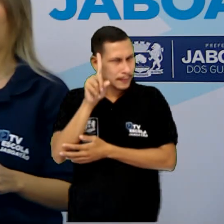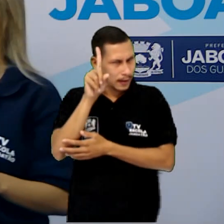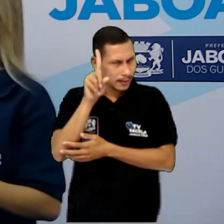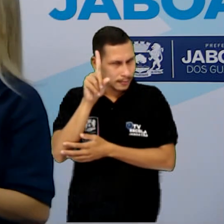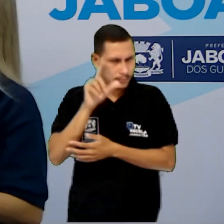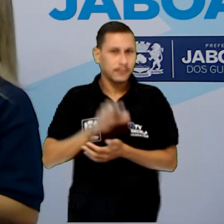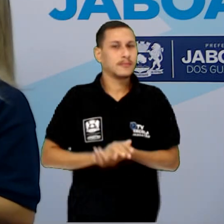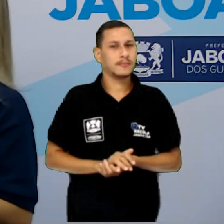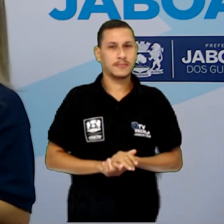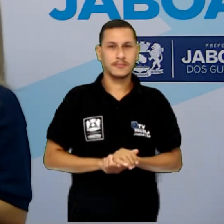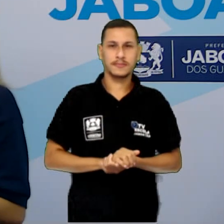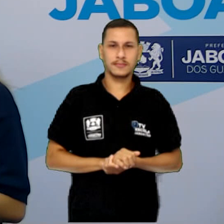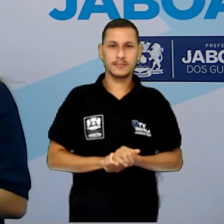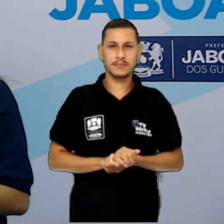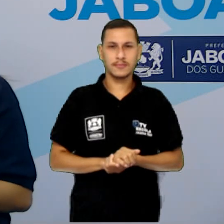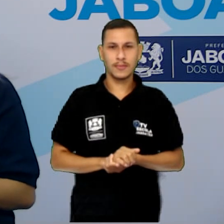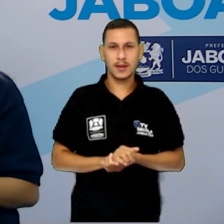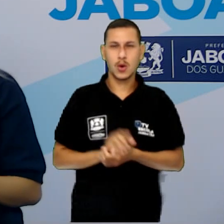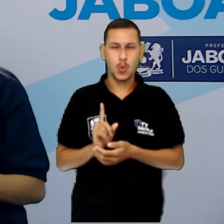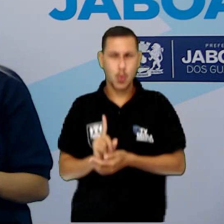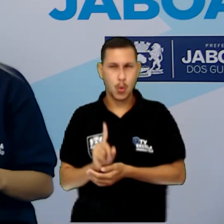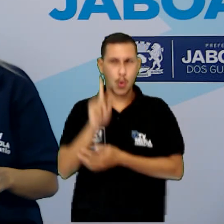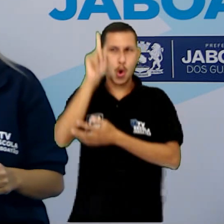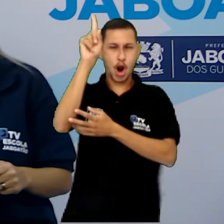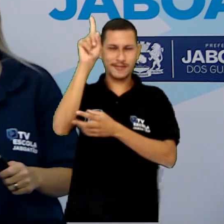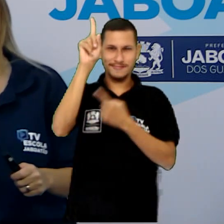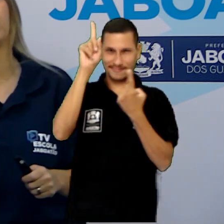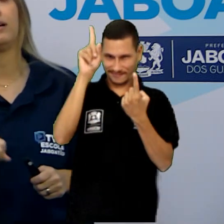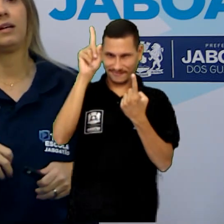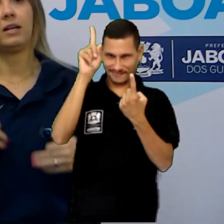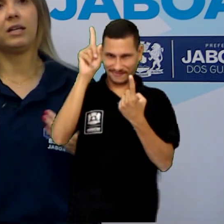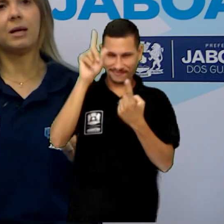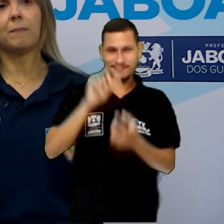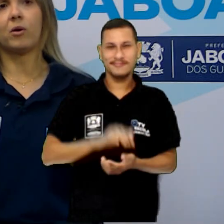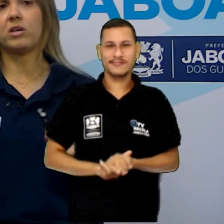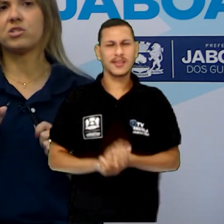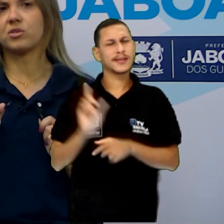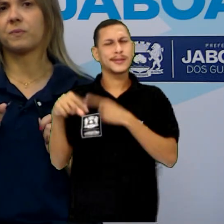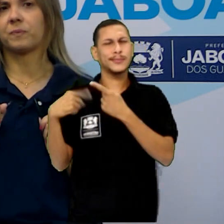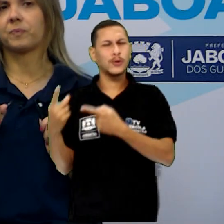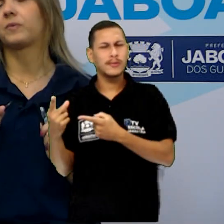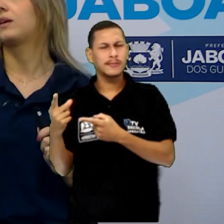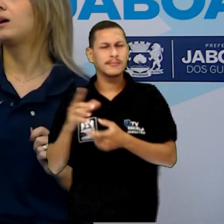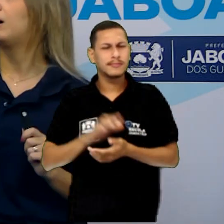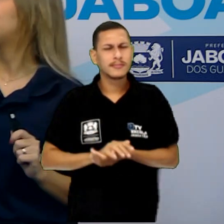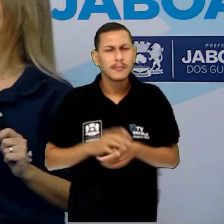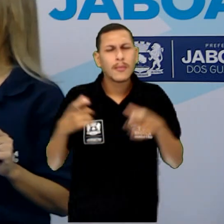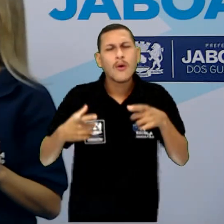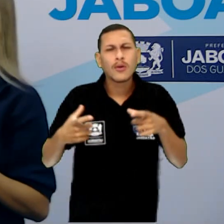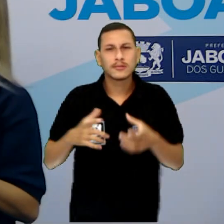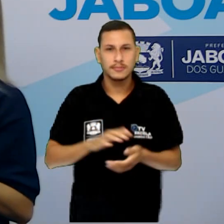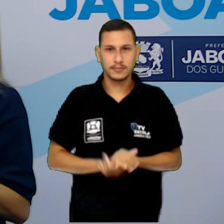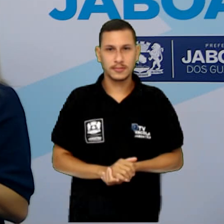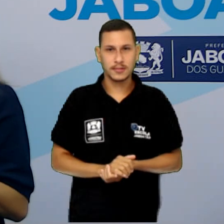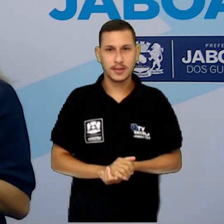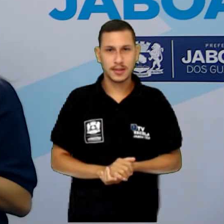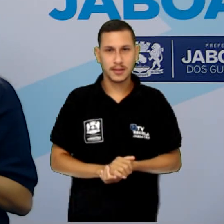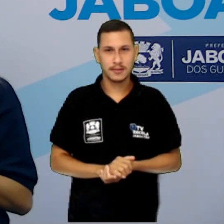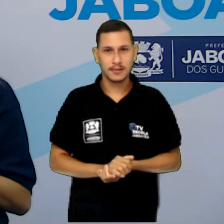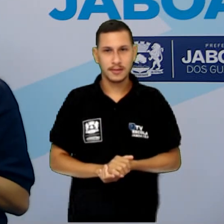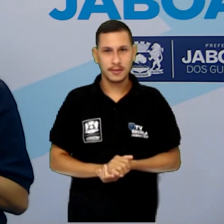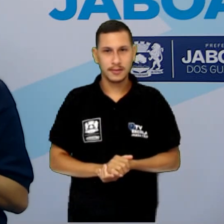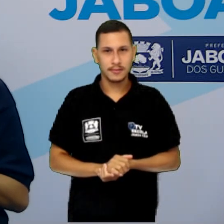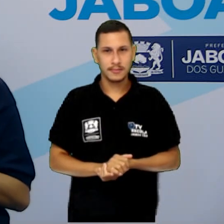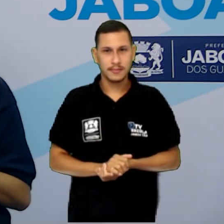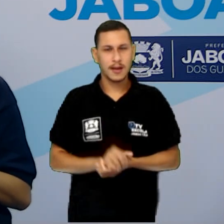Olha aí. Ela andou uma setinha pra cima. E depois, duas setinhas, ó.